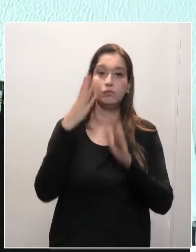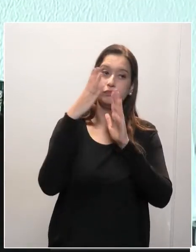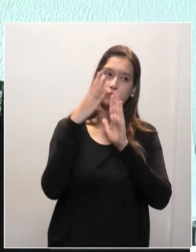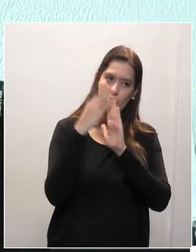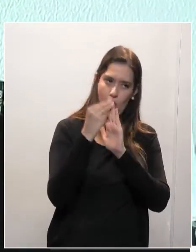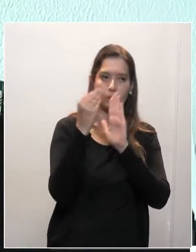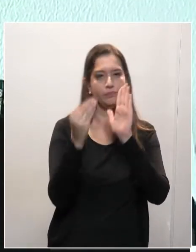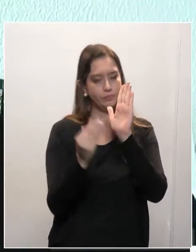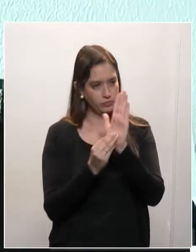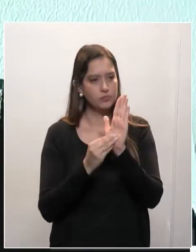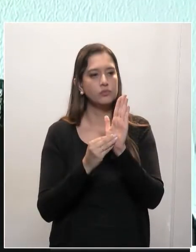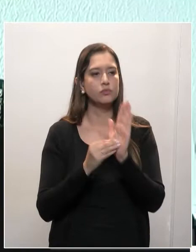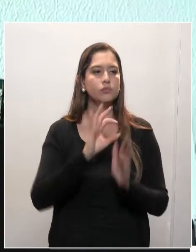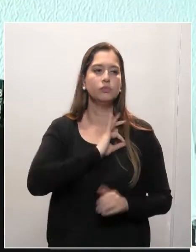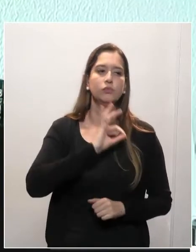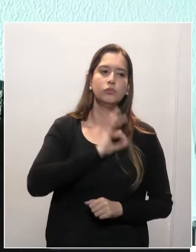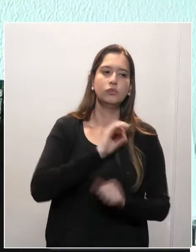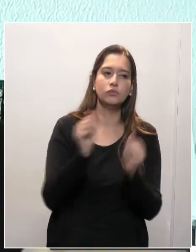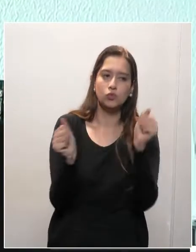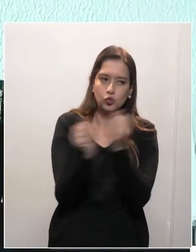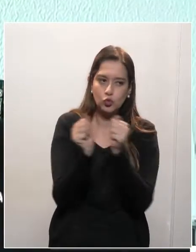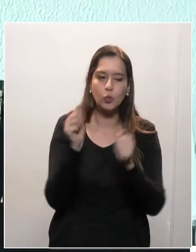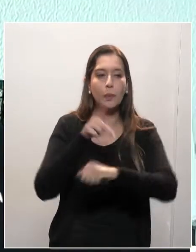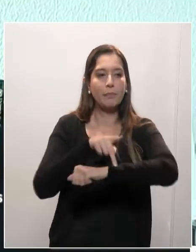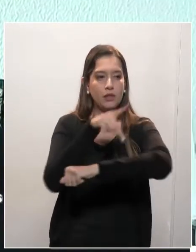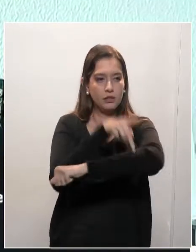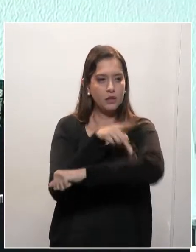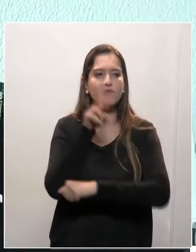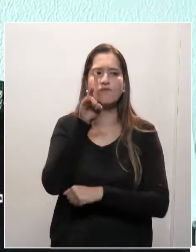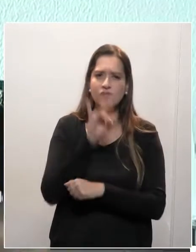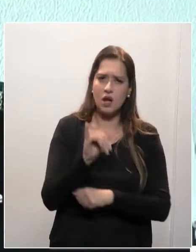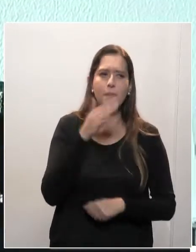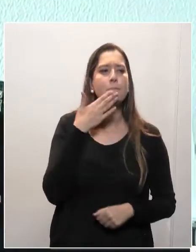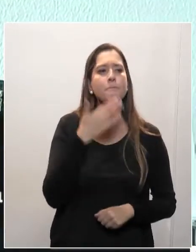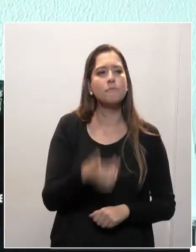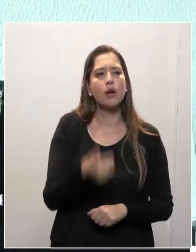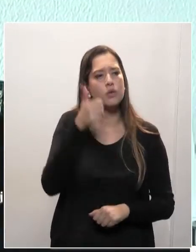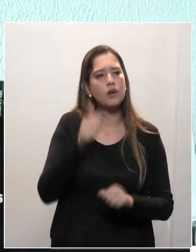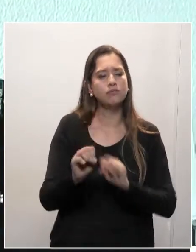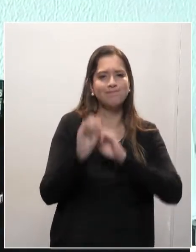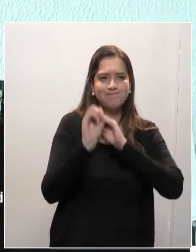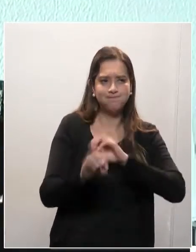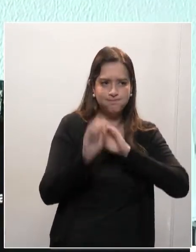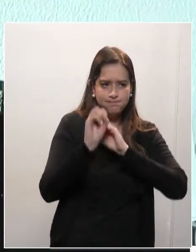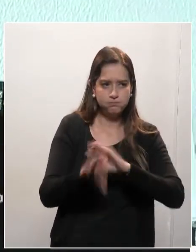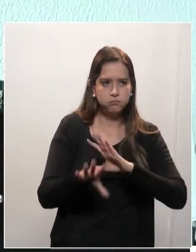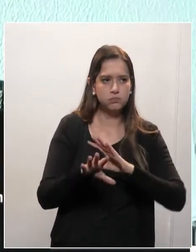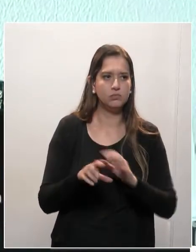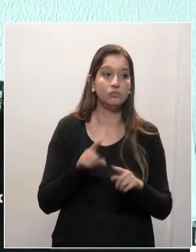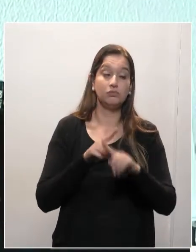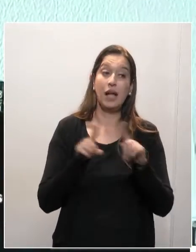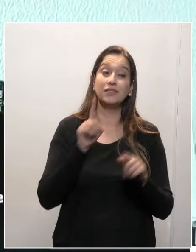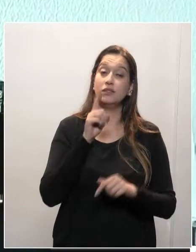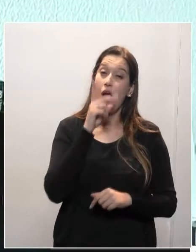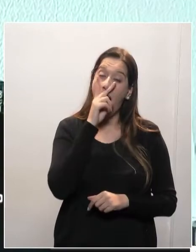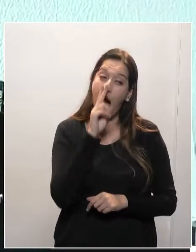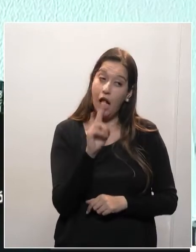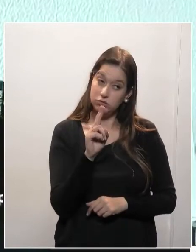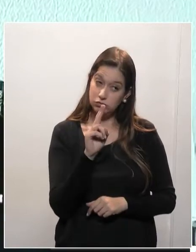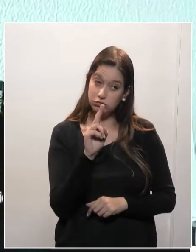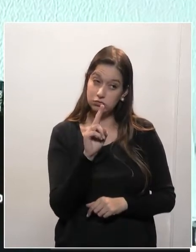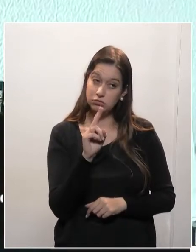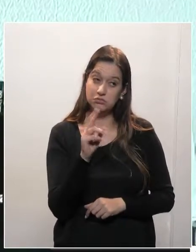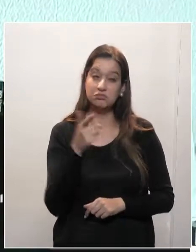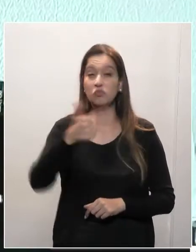mudar a qualidade do ensino. Isso é uma suposição. E de suposição, o Brasil está cheio de gente que receita clanduloquina, por